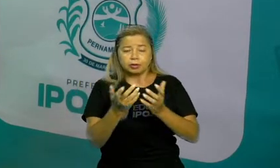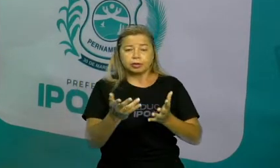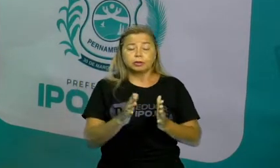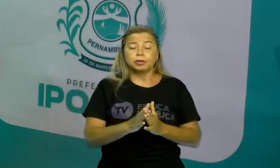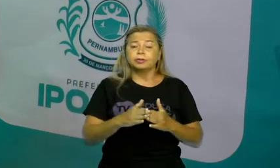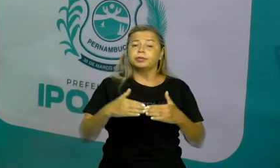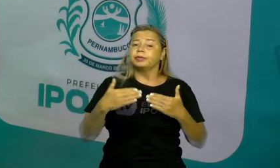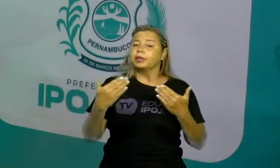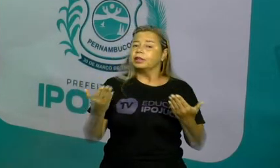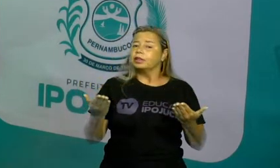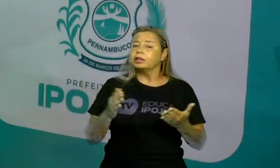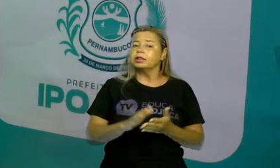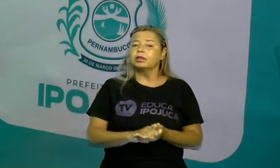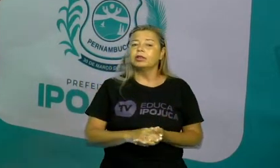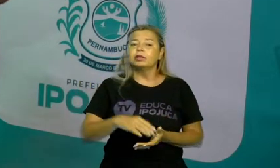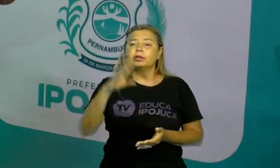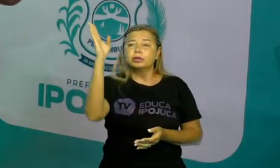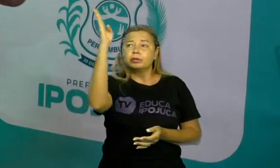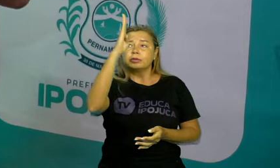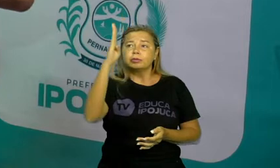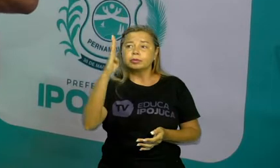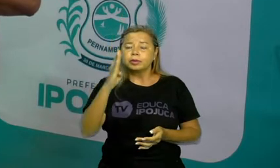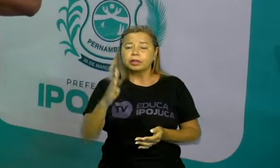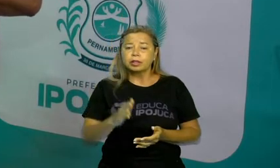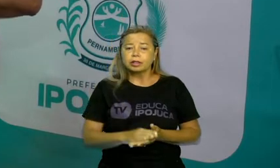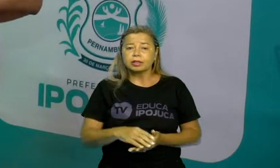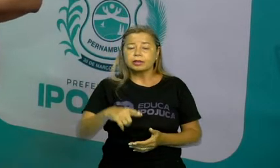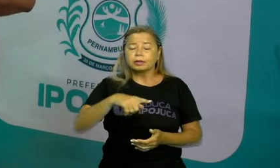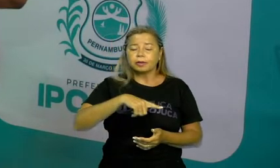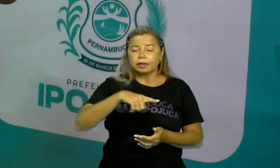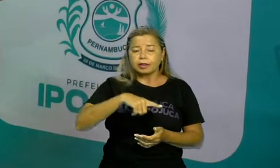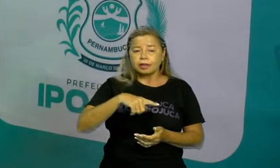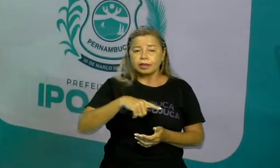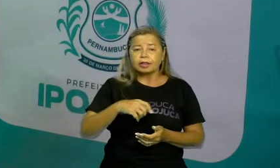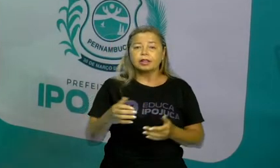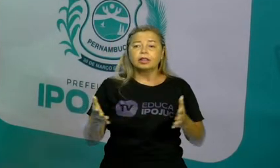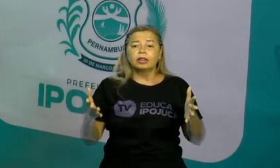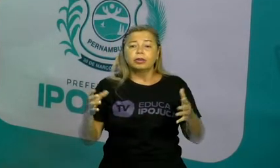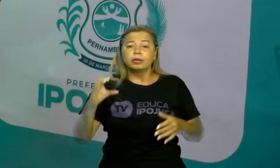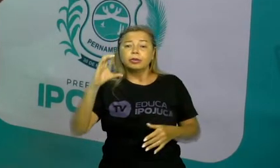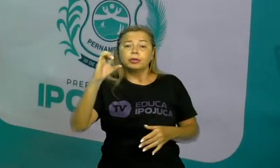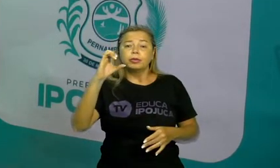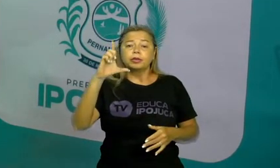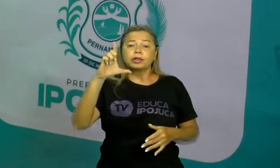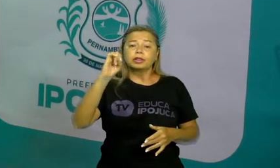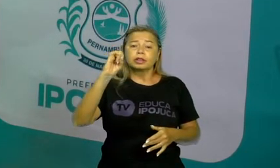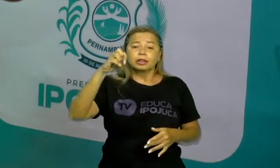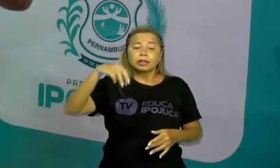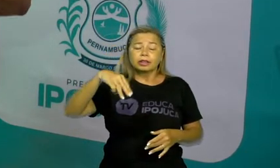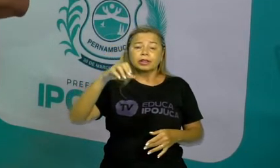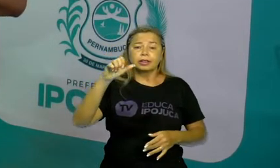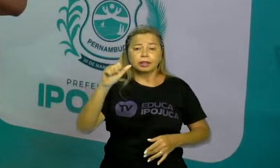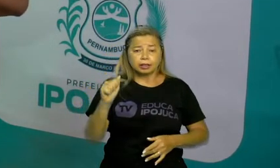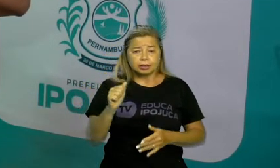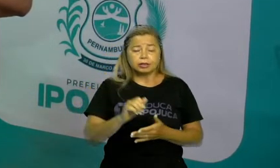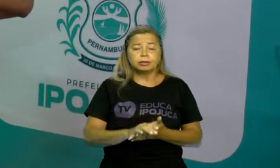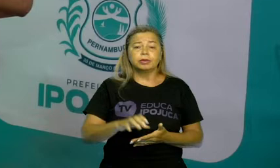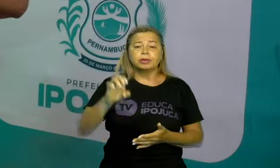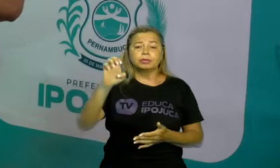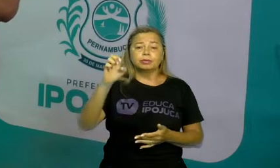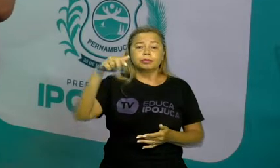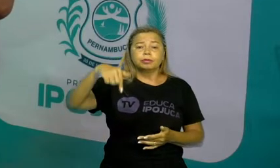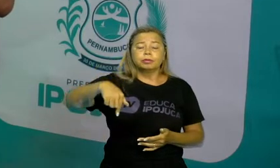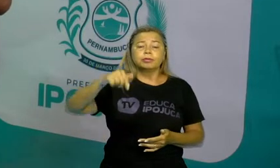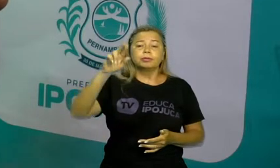predominantes no Brasil são o clima equatorial, o clima tropical, que é o mais predominante,